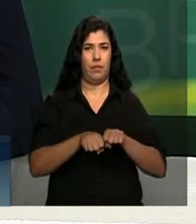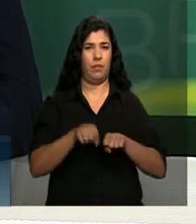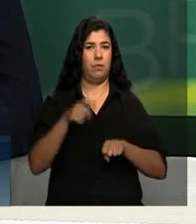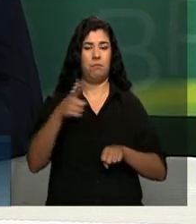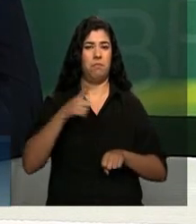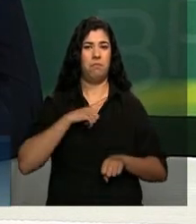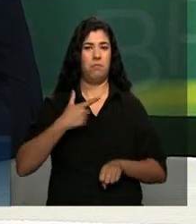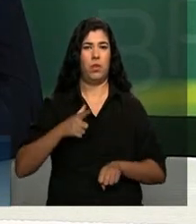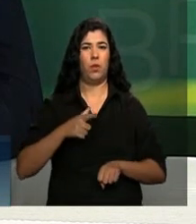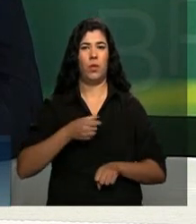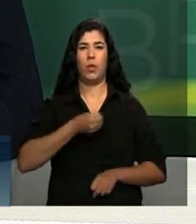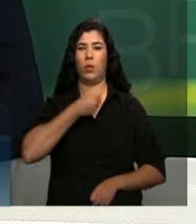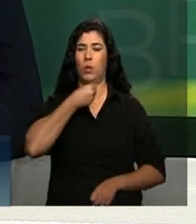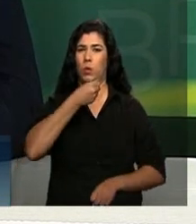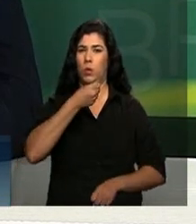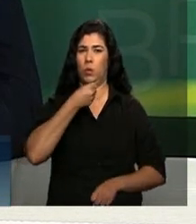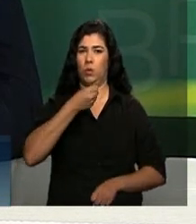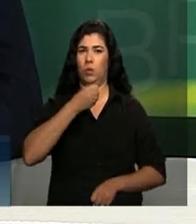o jornalismo,